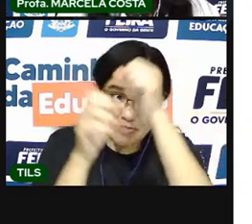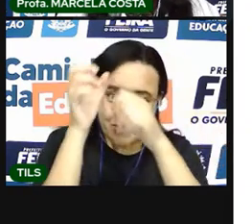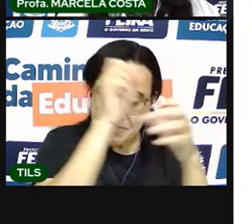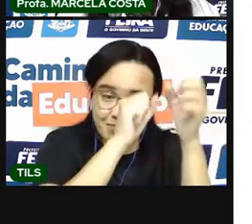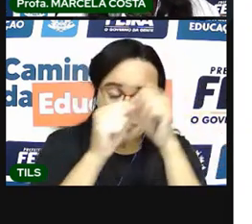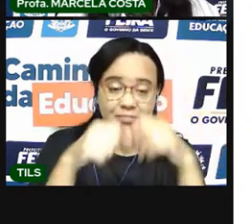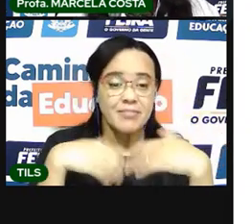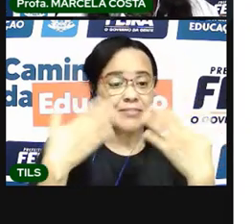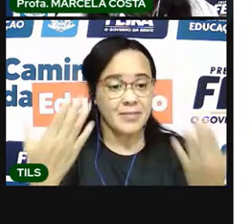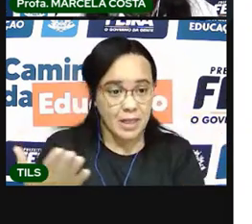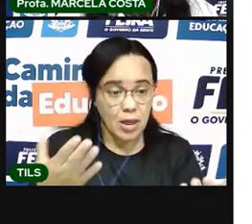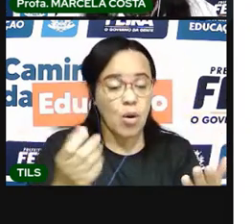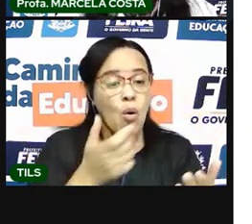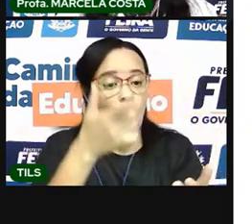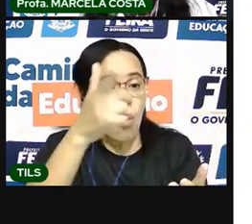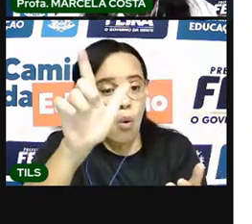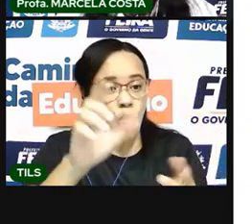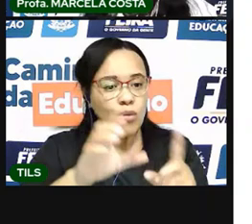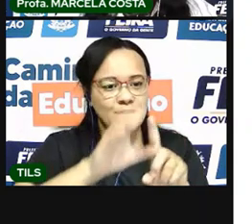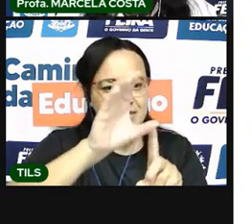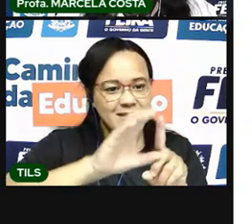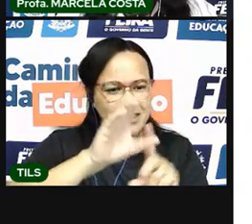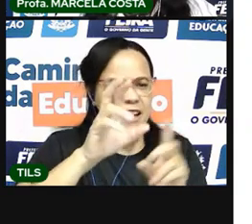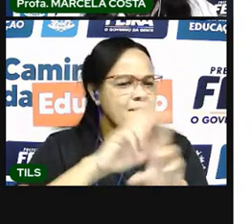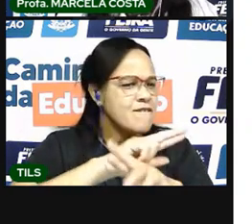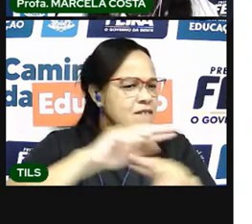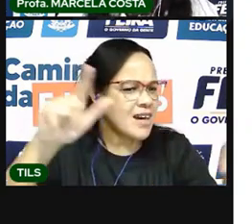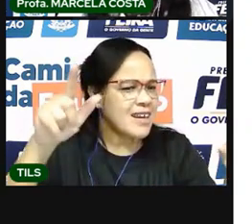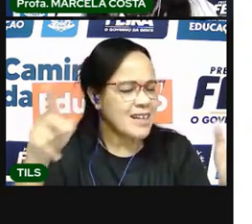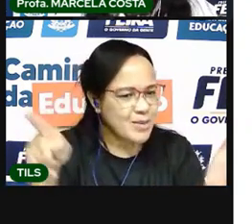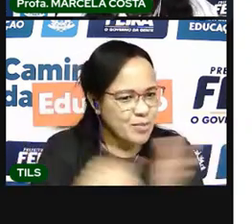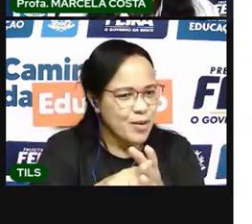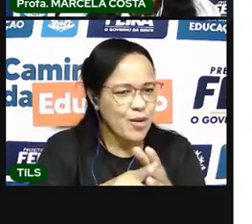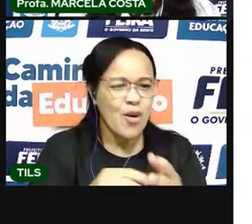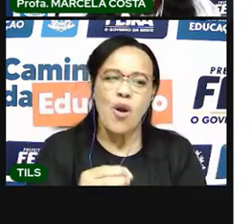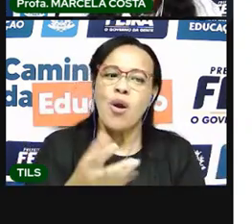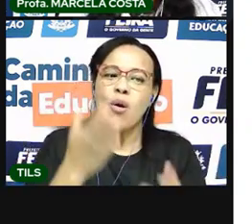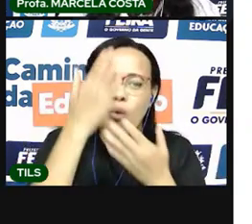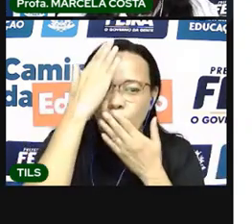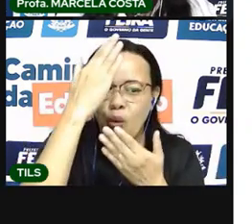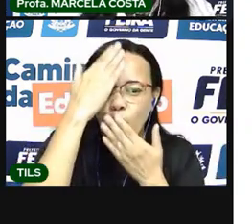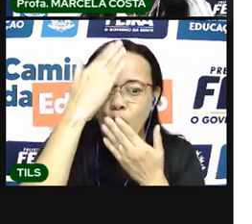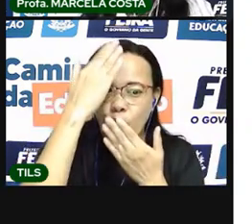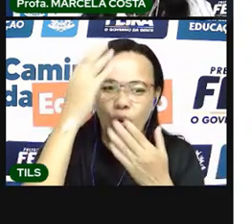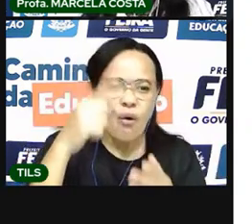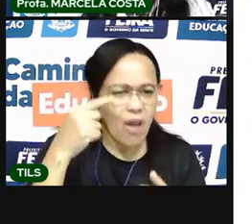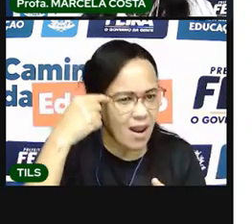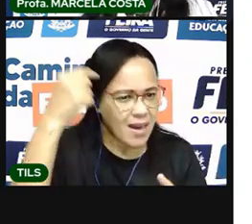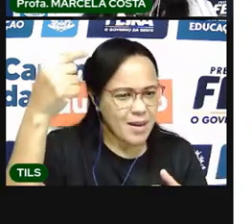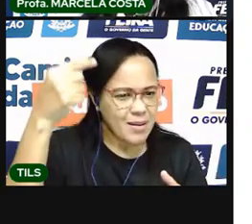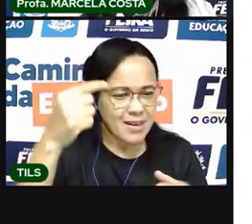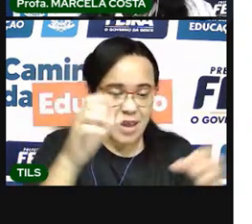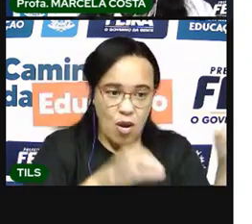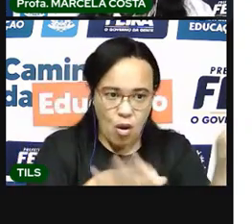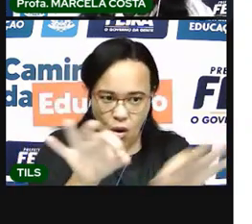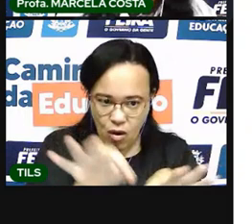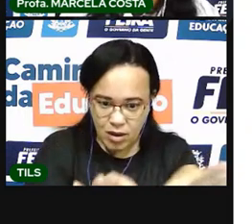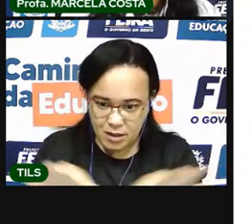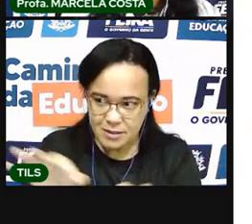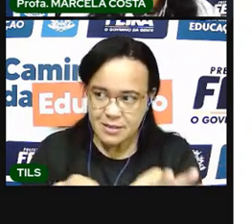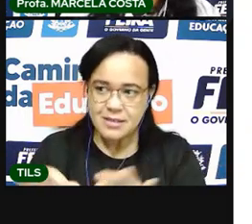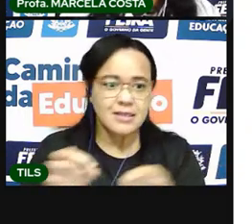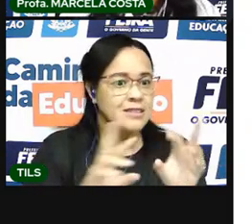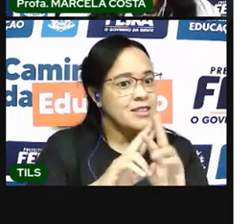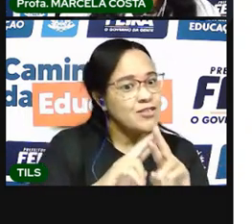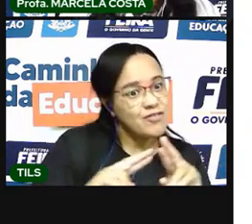tipo de calendário, que é o calendário indígena. A gente viu que os indígenas organizam o tempo deles de uma maneira diferente da